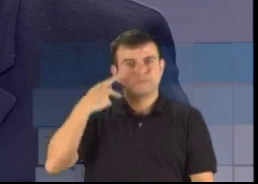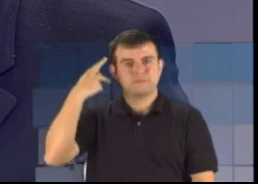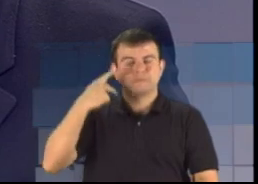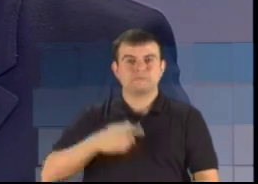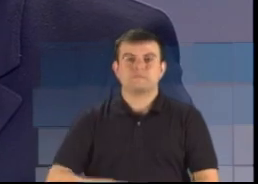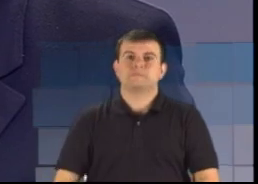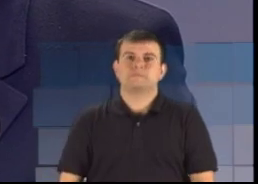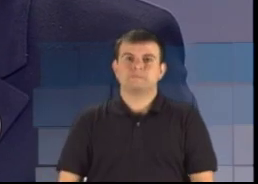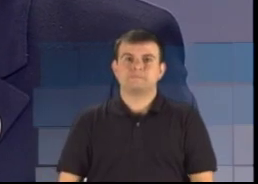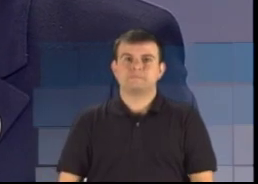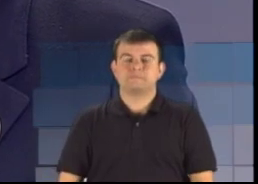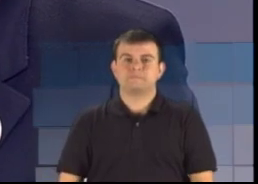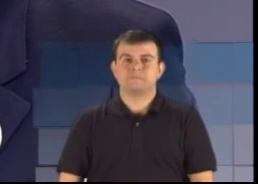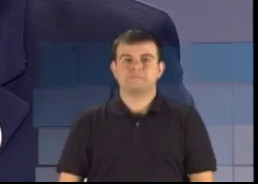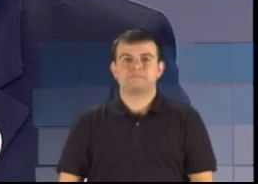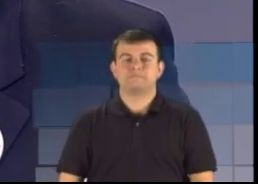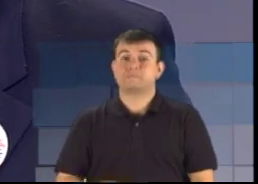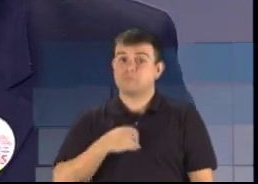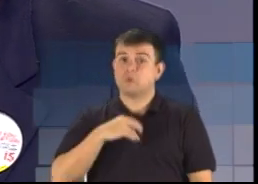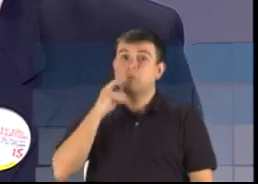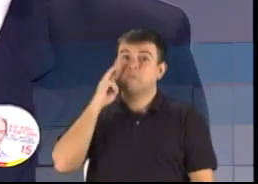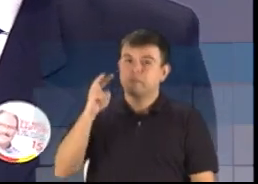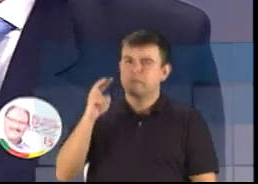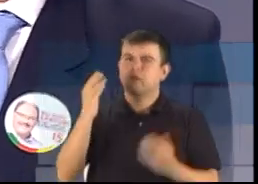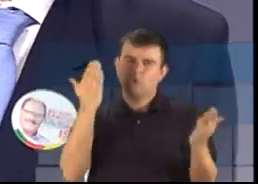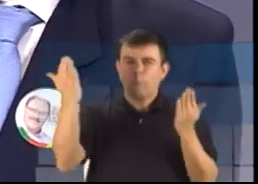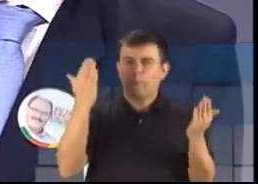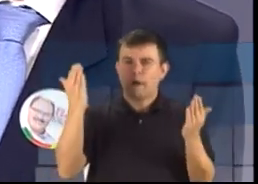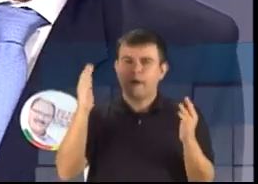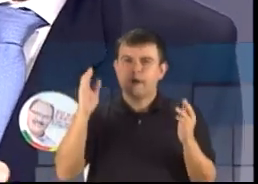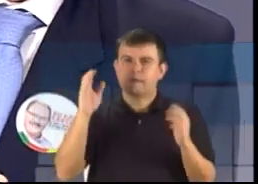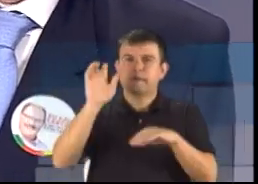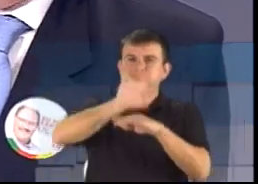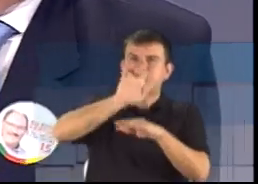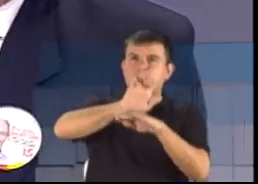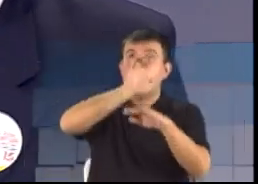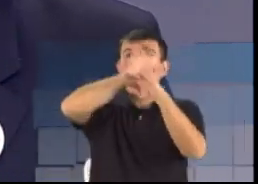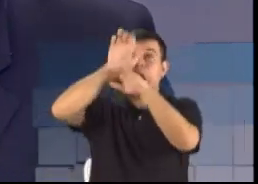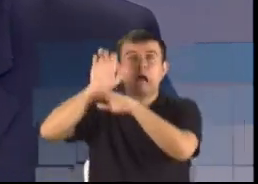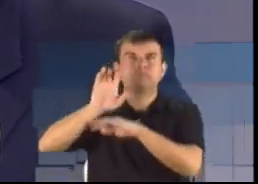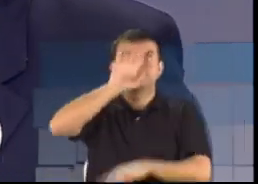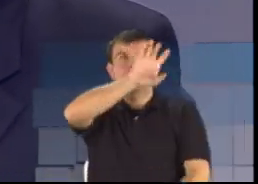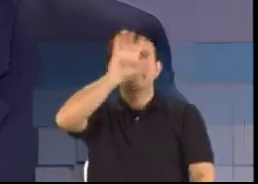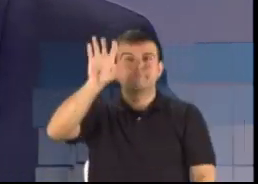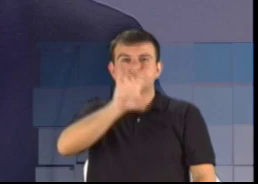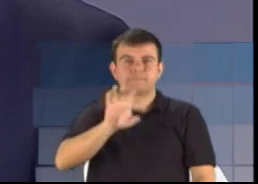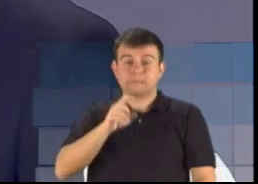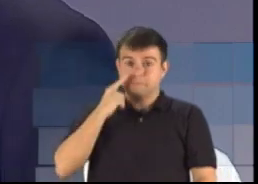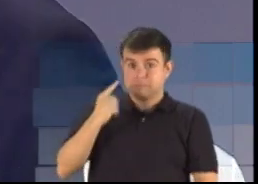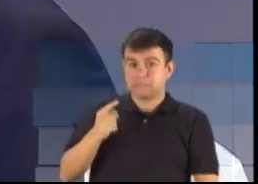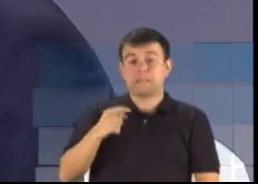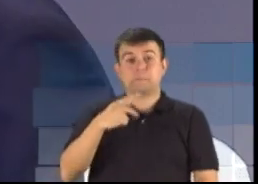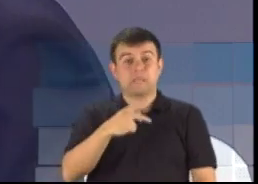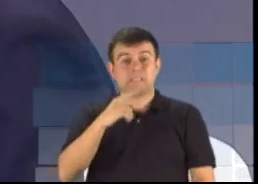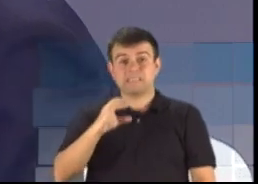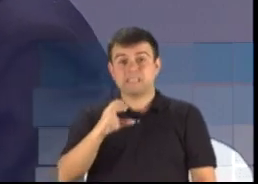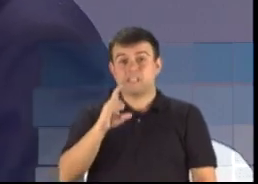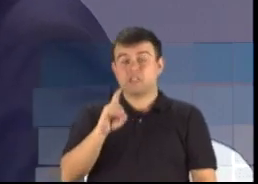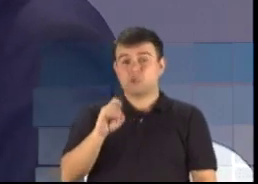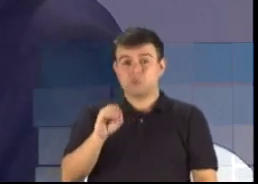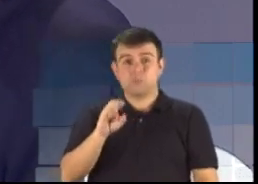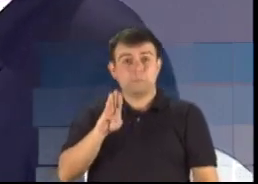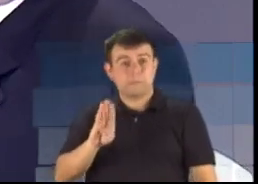Se olharmos para outros estados, nós vemos que o PCdoB tem um candidato a governador e o